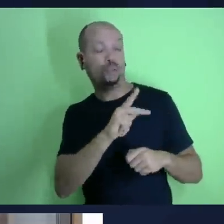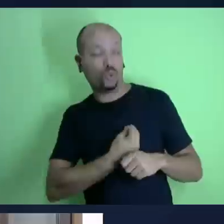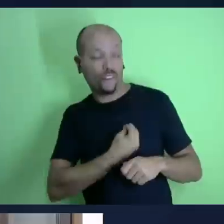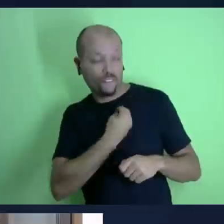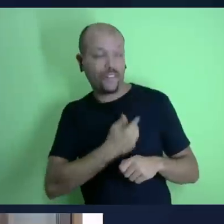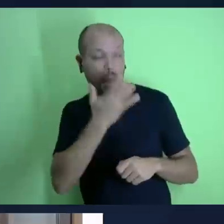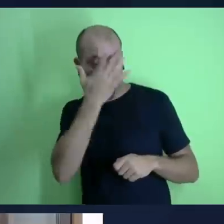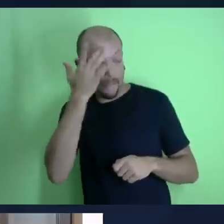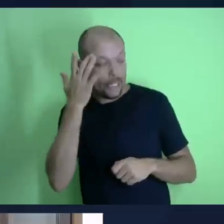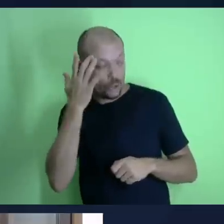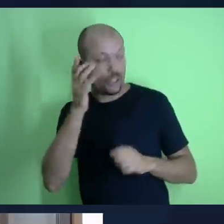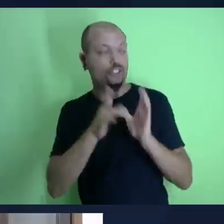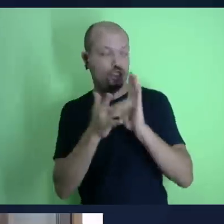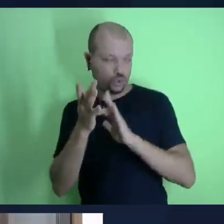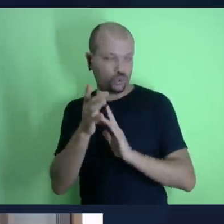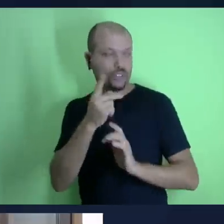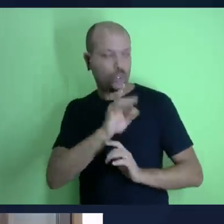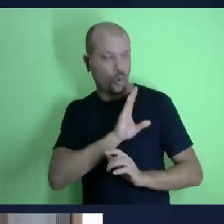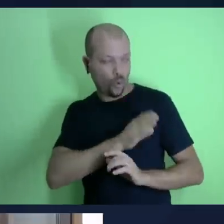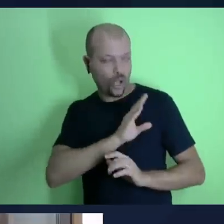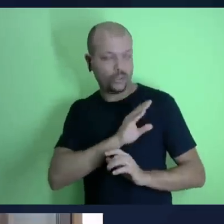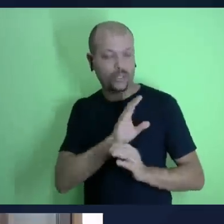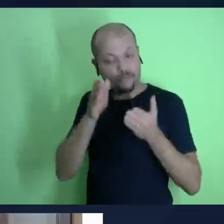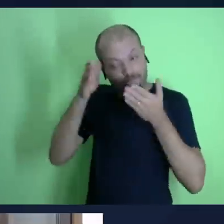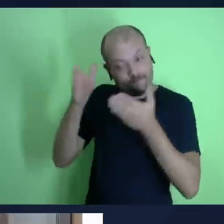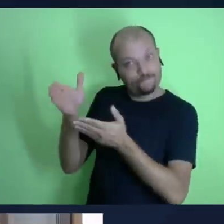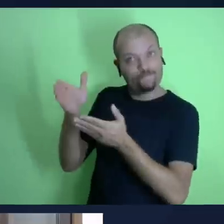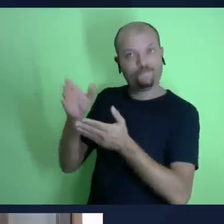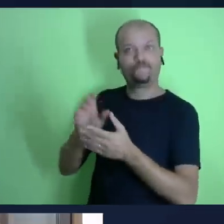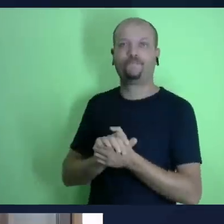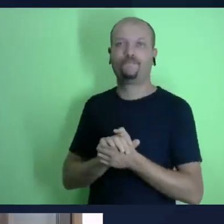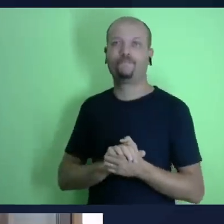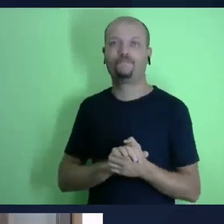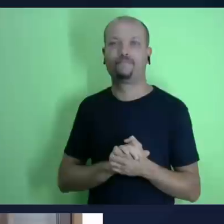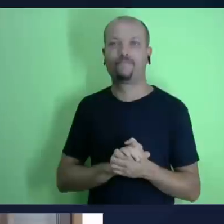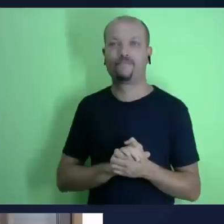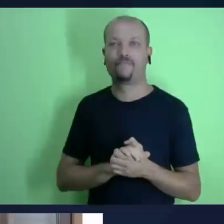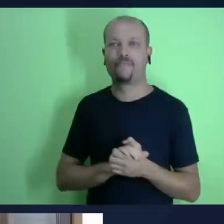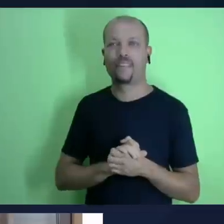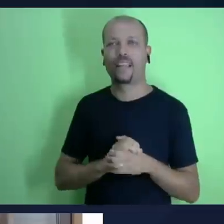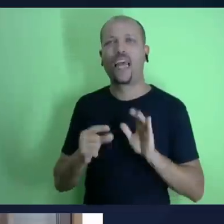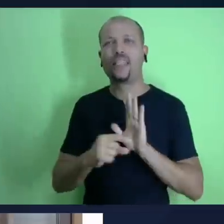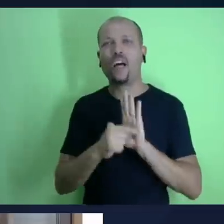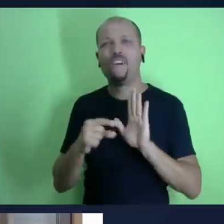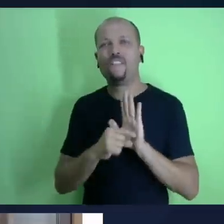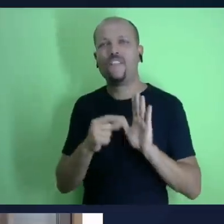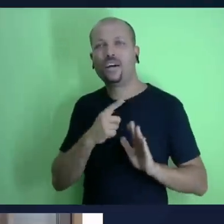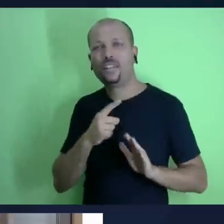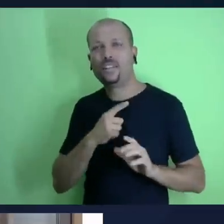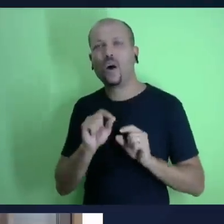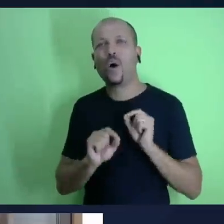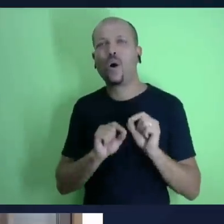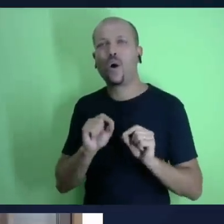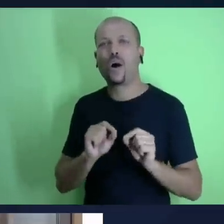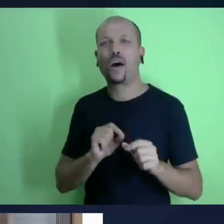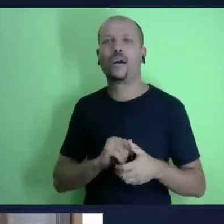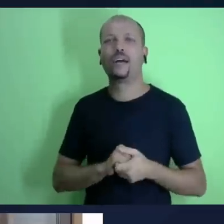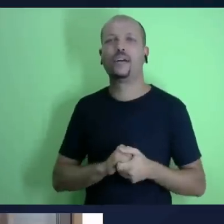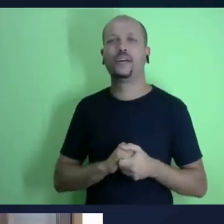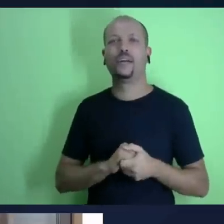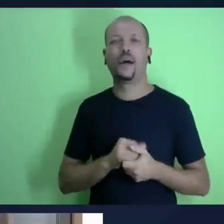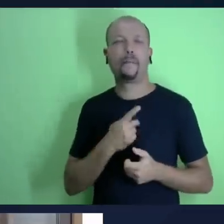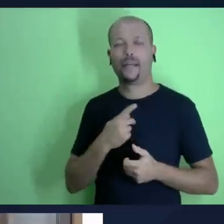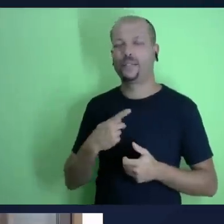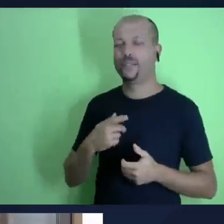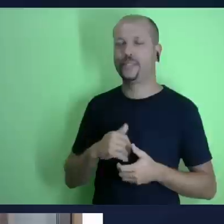é cuide das coisas de Deus e Deus cuidará das suas coisas